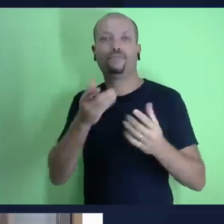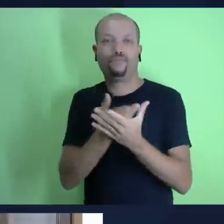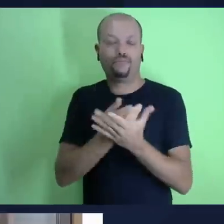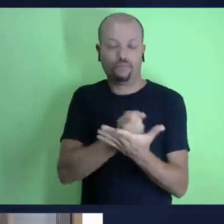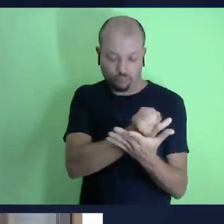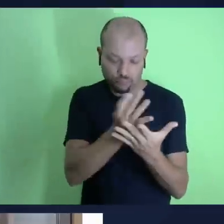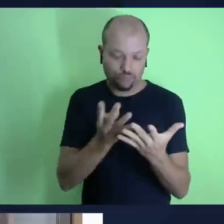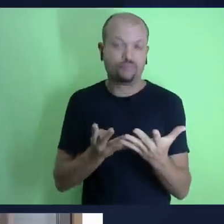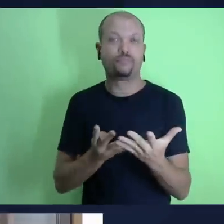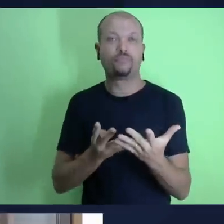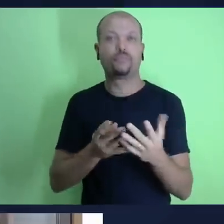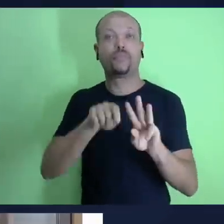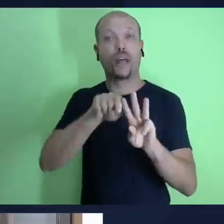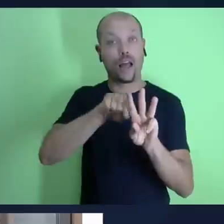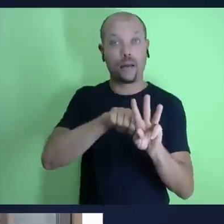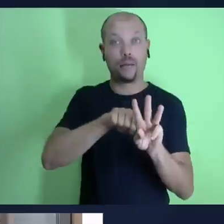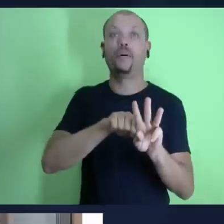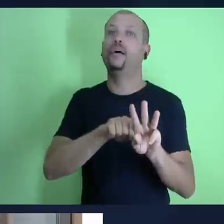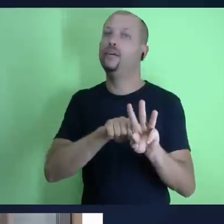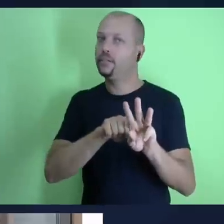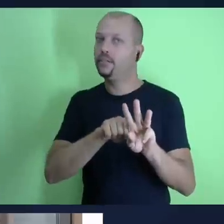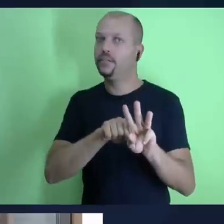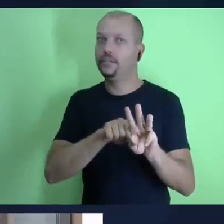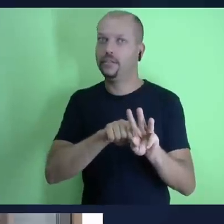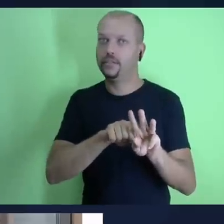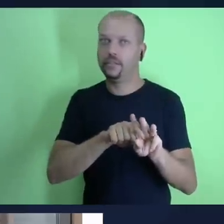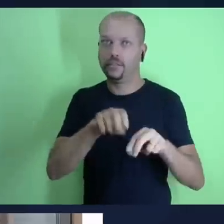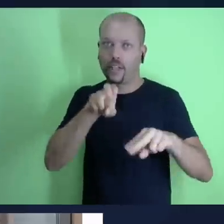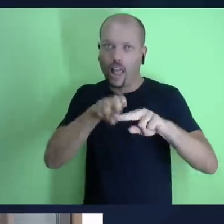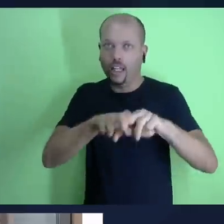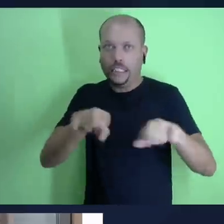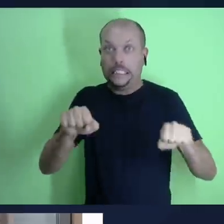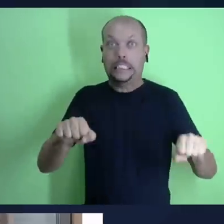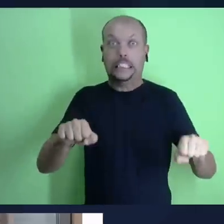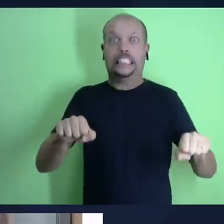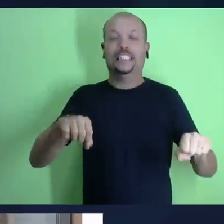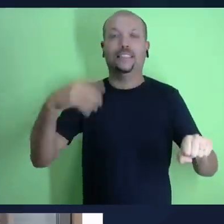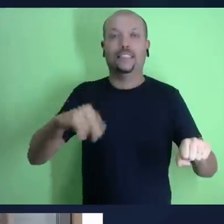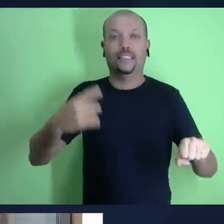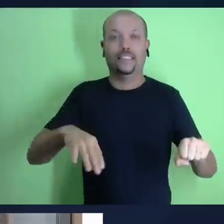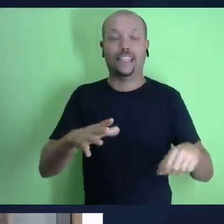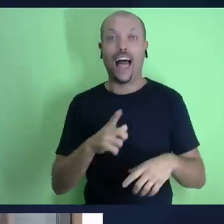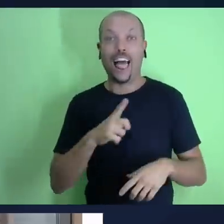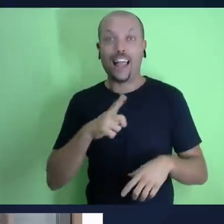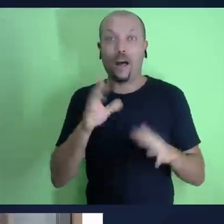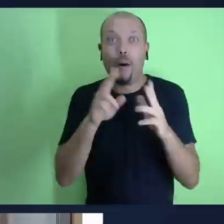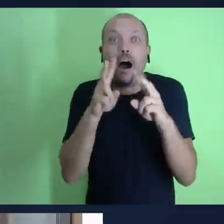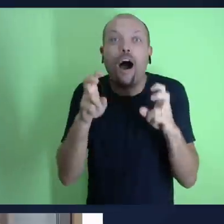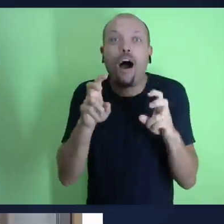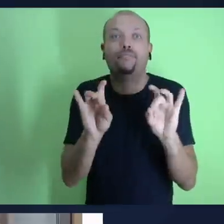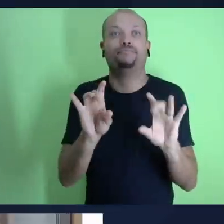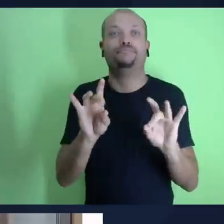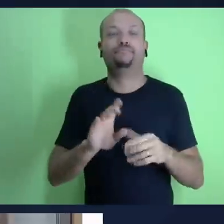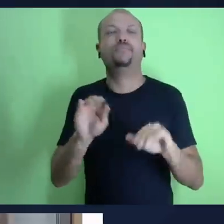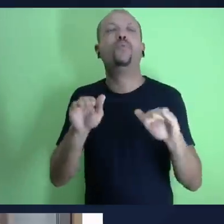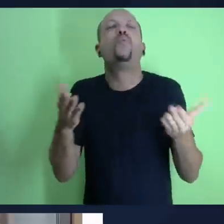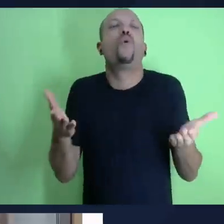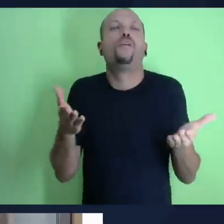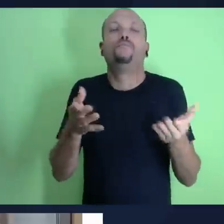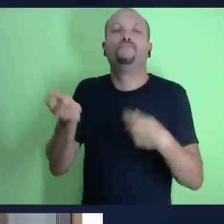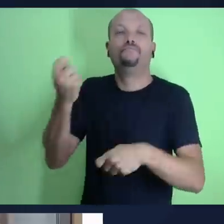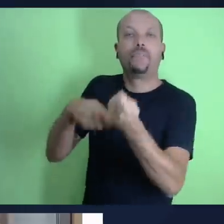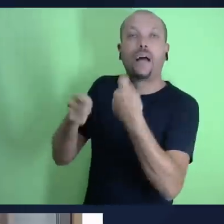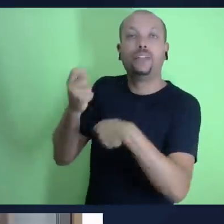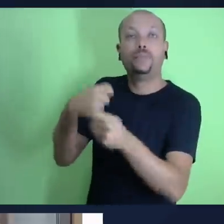uma temporada da lição da escola sabatina e este trimestre olha se segure na cadeira aí porque nós teremos um tema muito